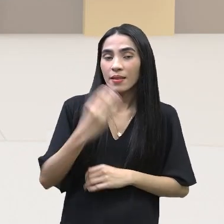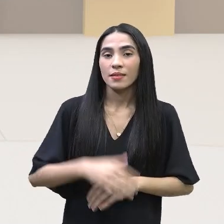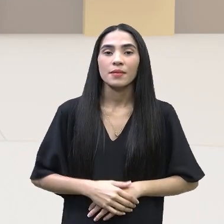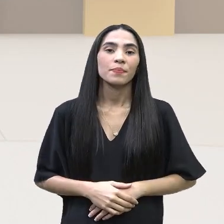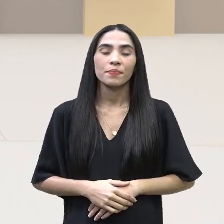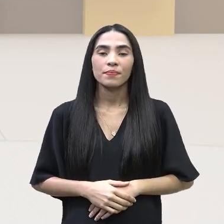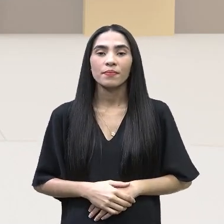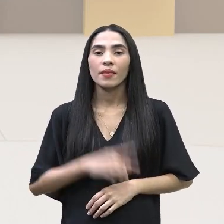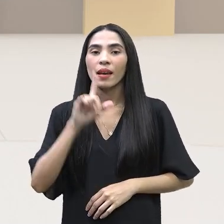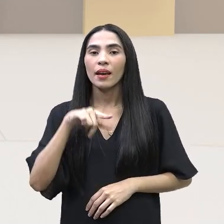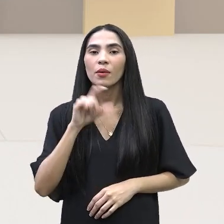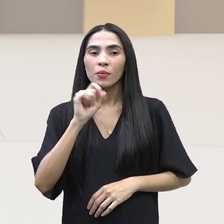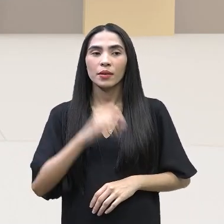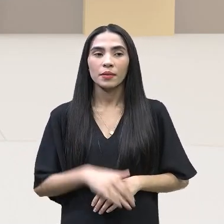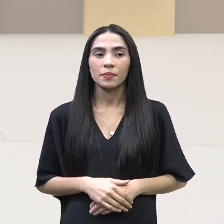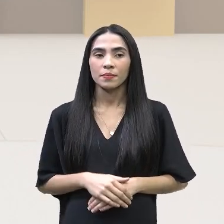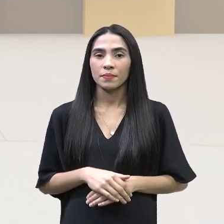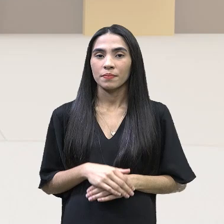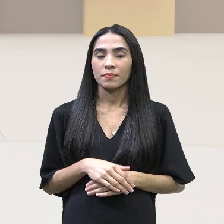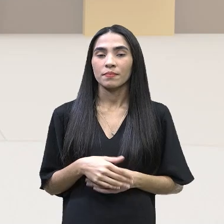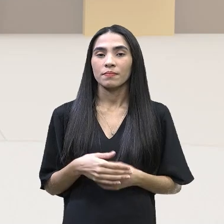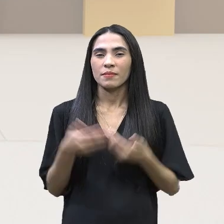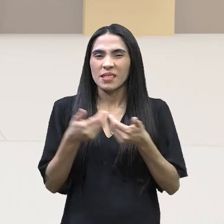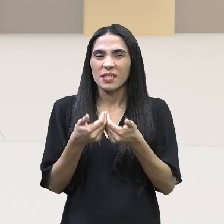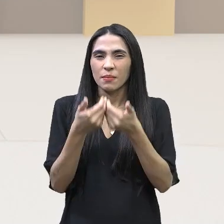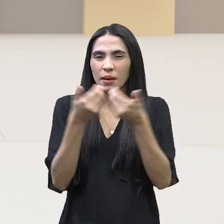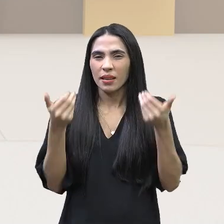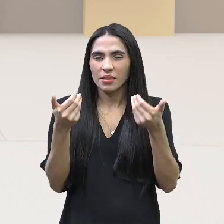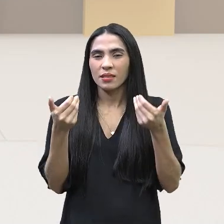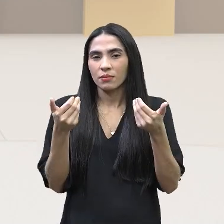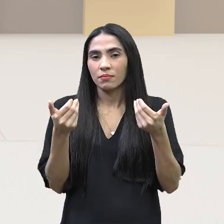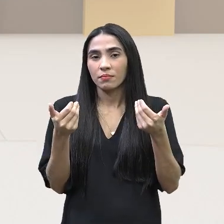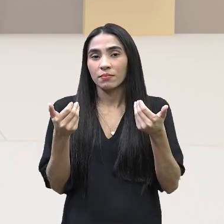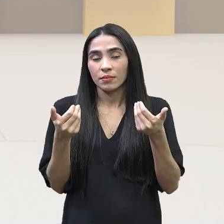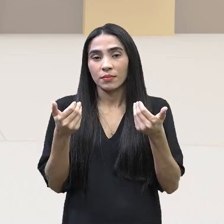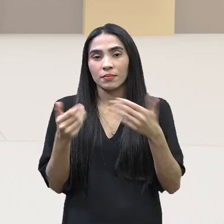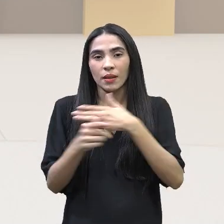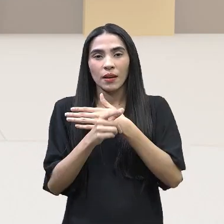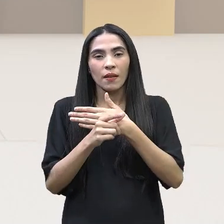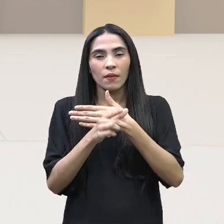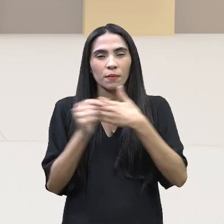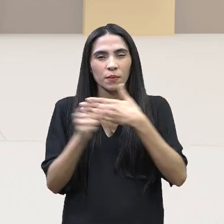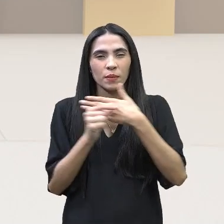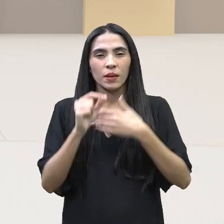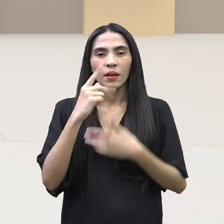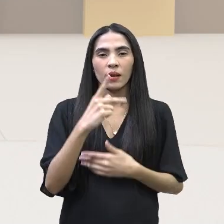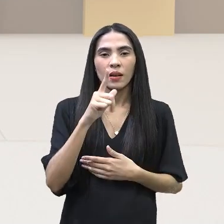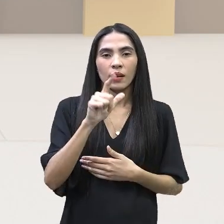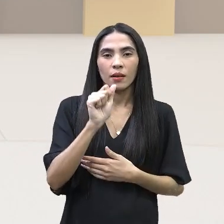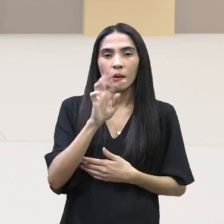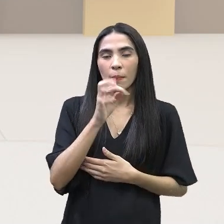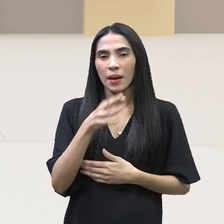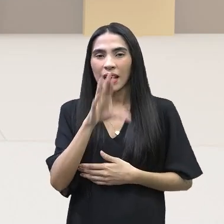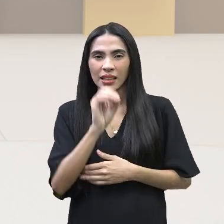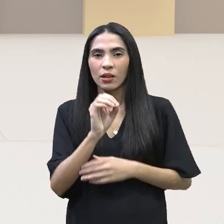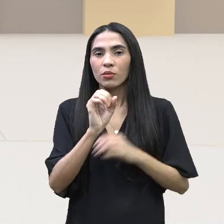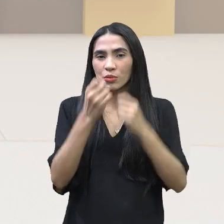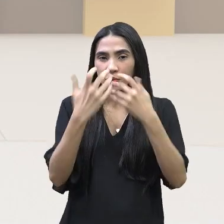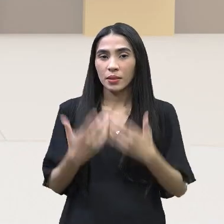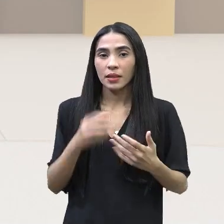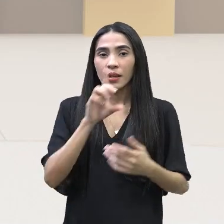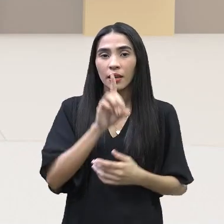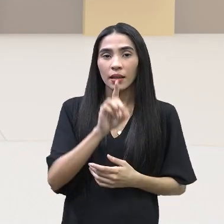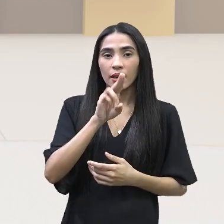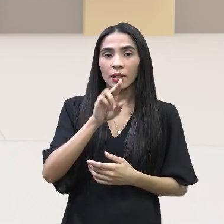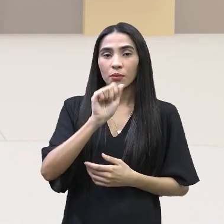constante, é um constante dualismo, né? Platão poderia falar isso para nós, dessa dualidade, não verdade? Então,